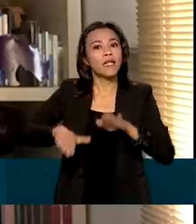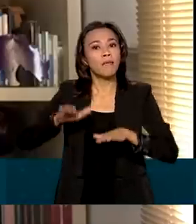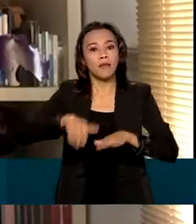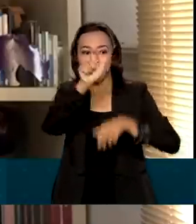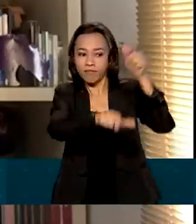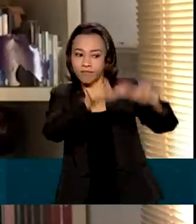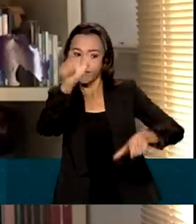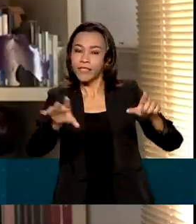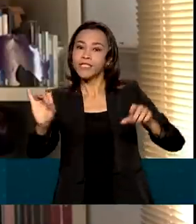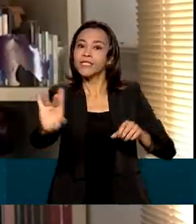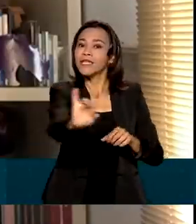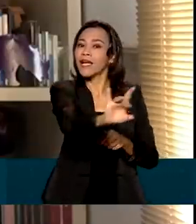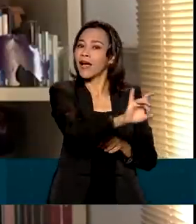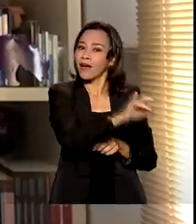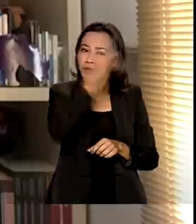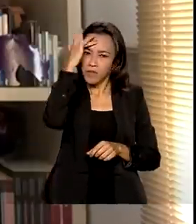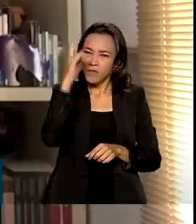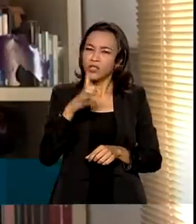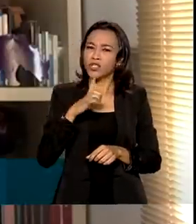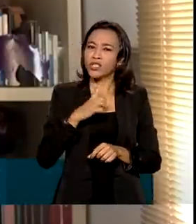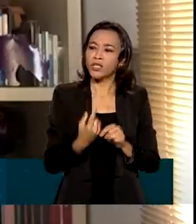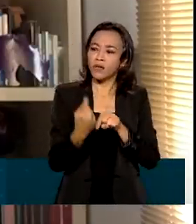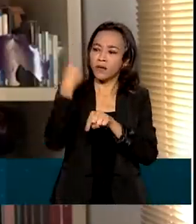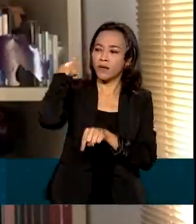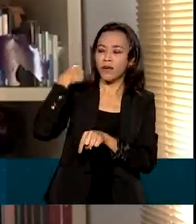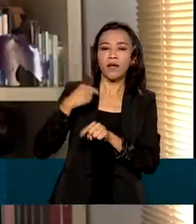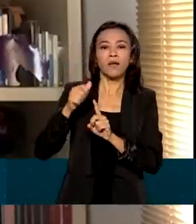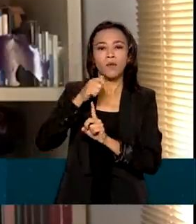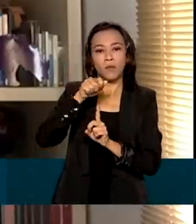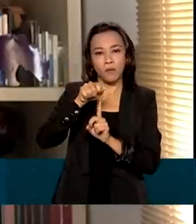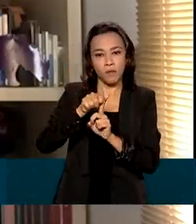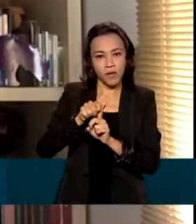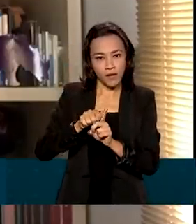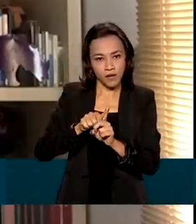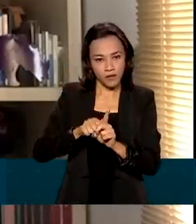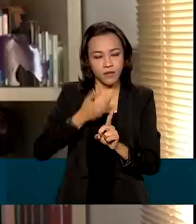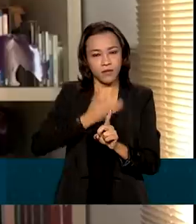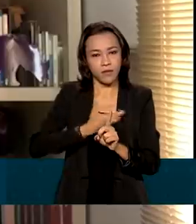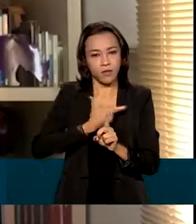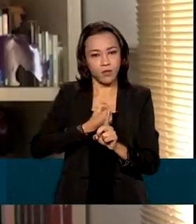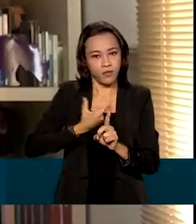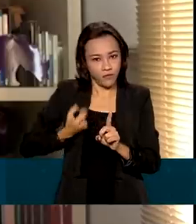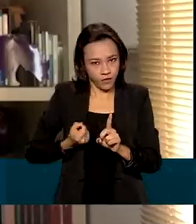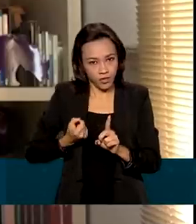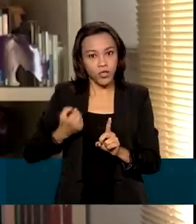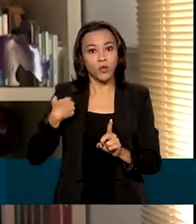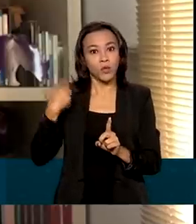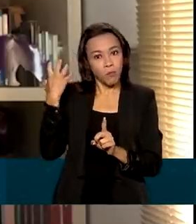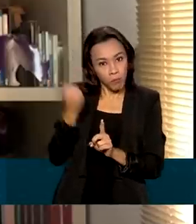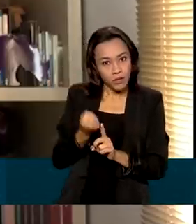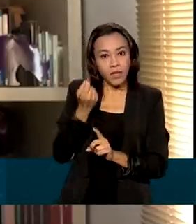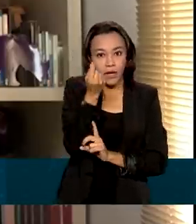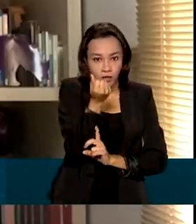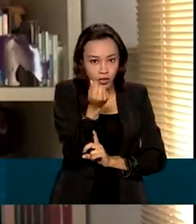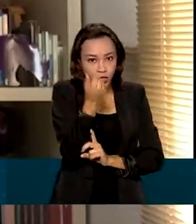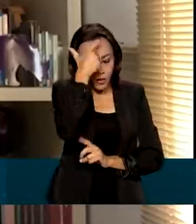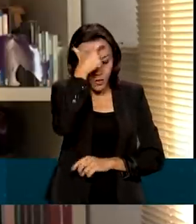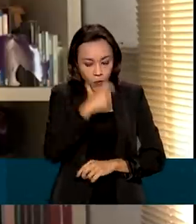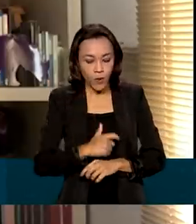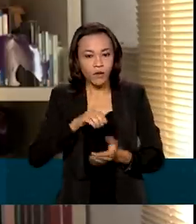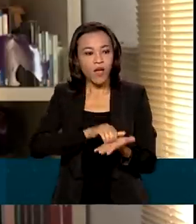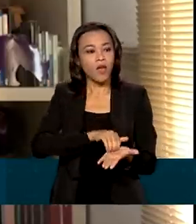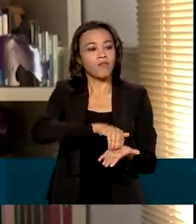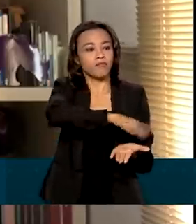trabalhador tinha em dezembro de 2020. O recurso pode ser sacado, por exemplo, quando o trabalhador é